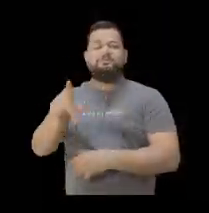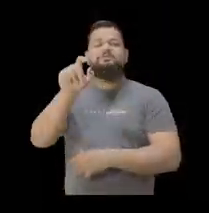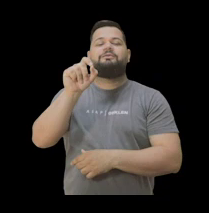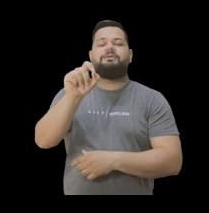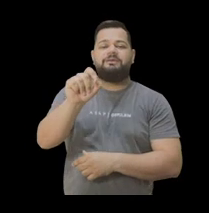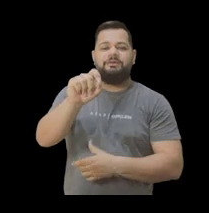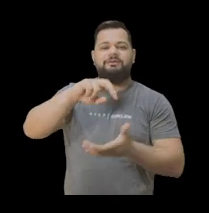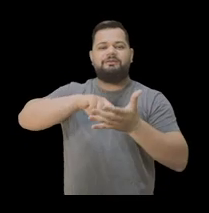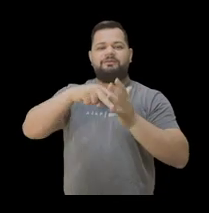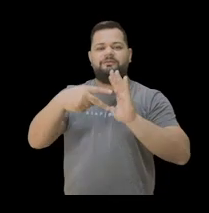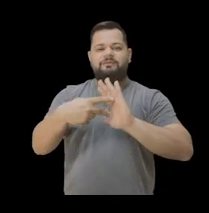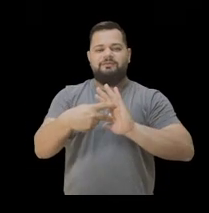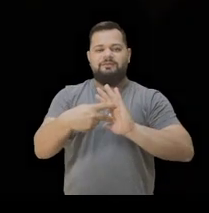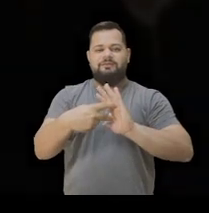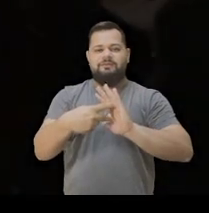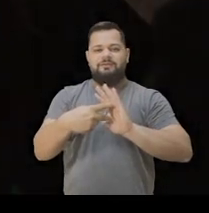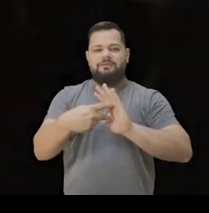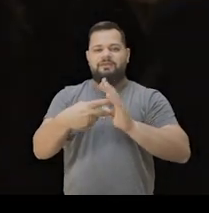tem de mais importante.